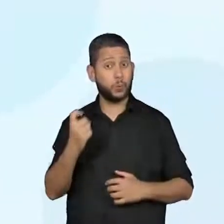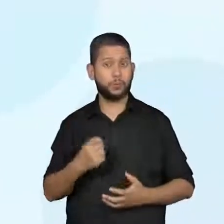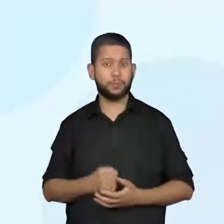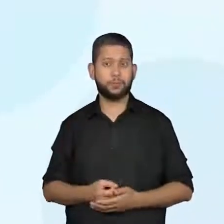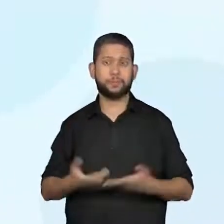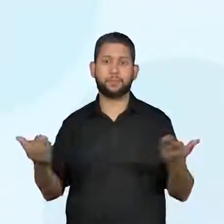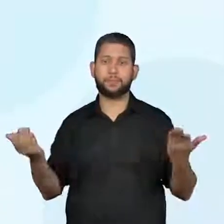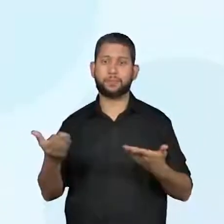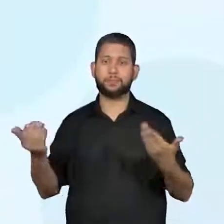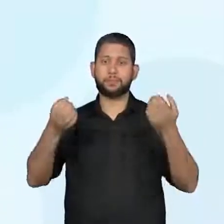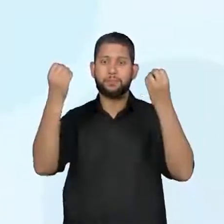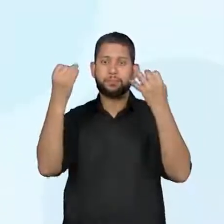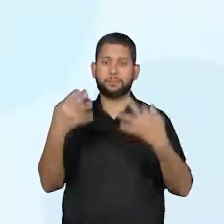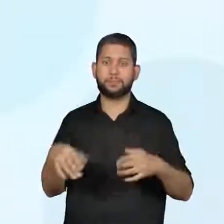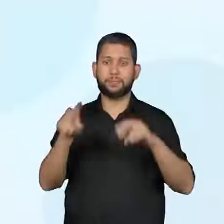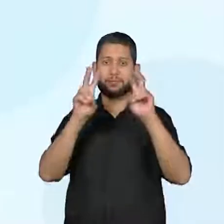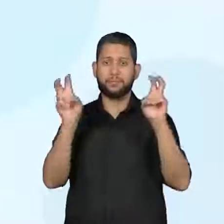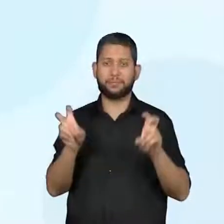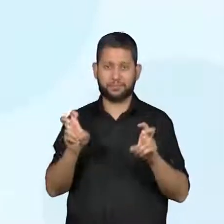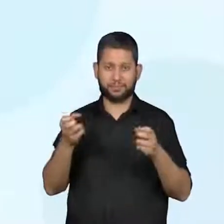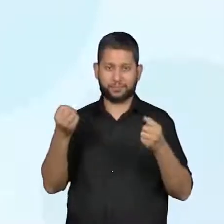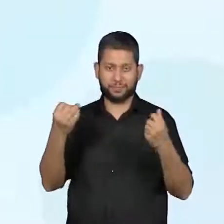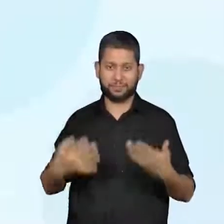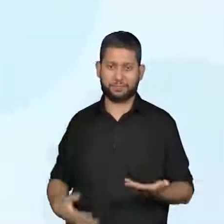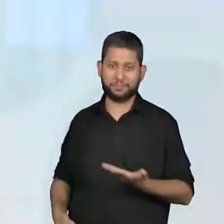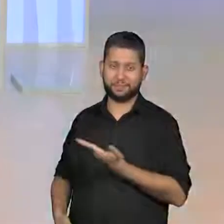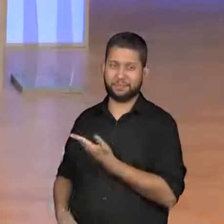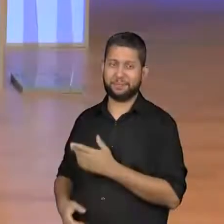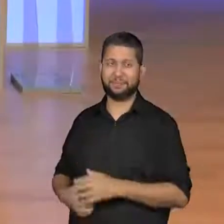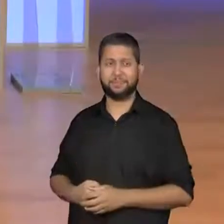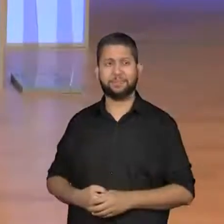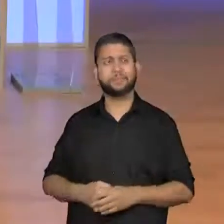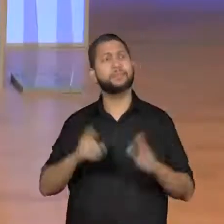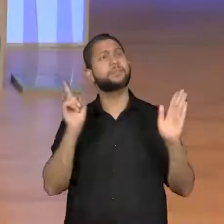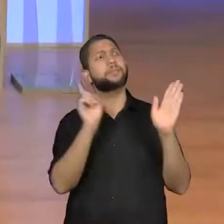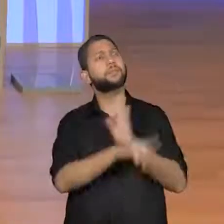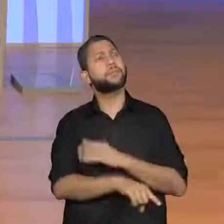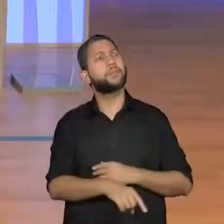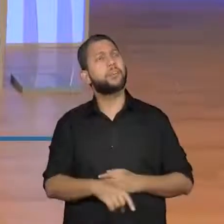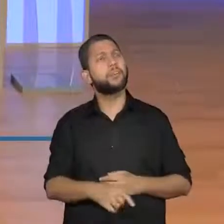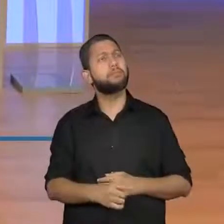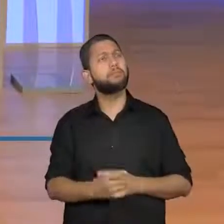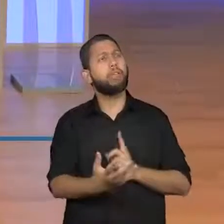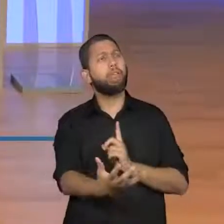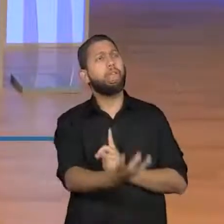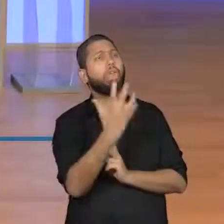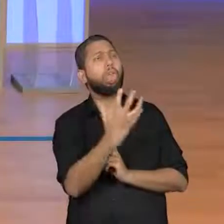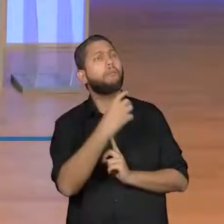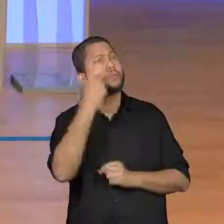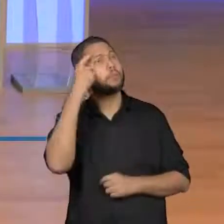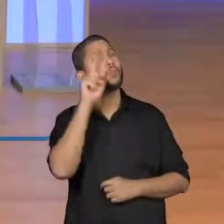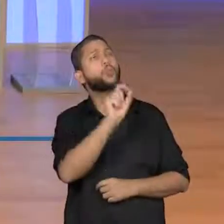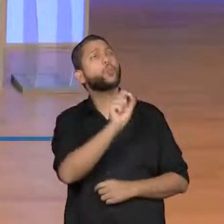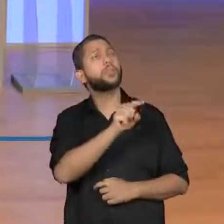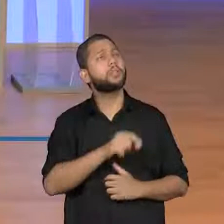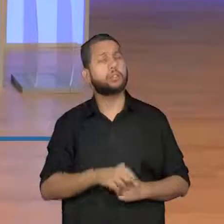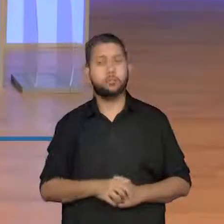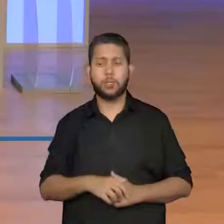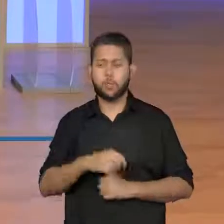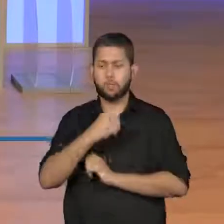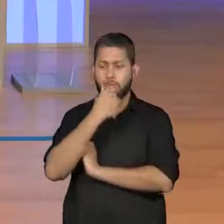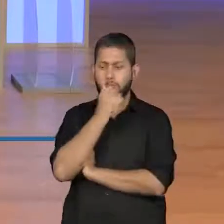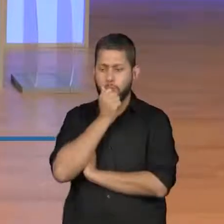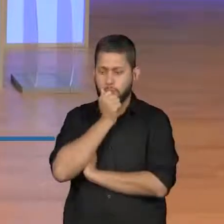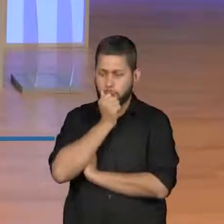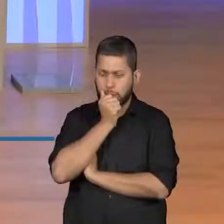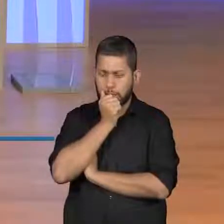desse tema, desse assunto. Pro, quando falamos em poluição, no que você pensa? Bom, eu penso